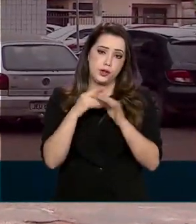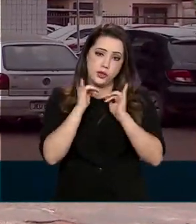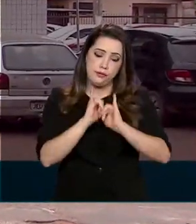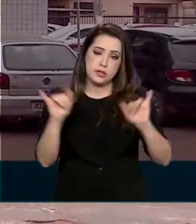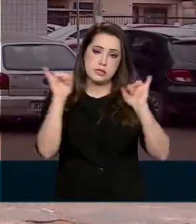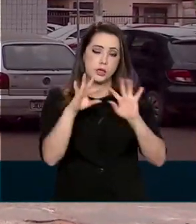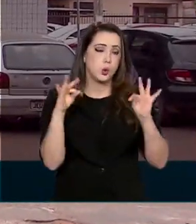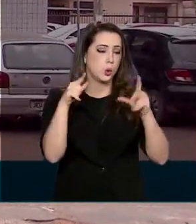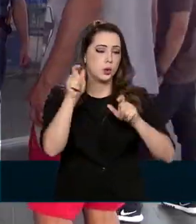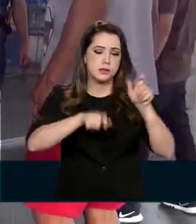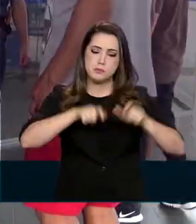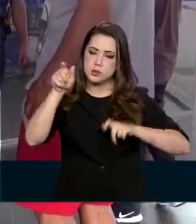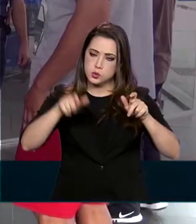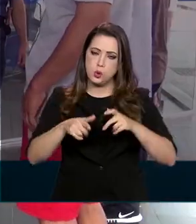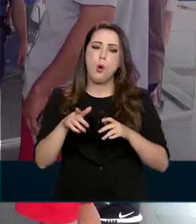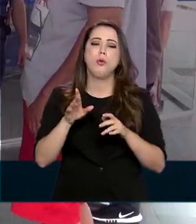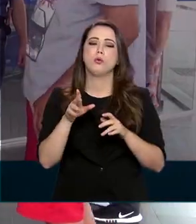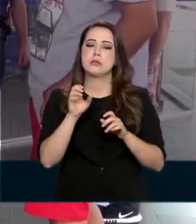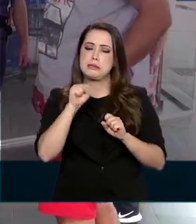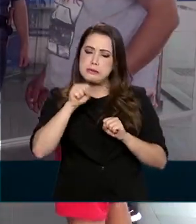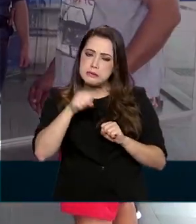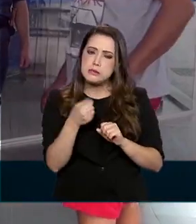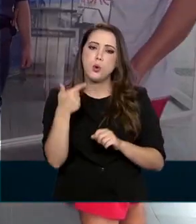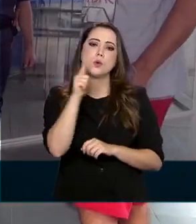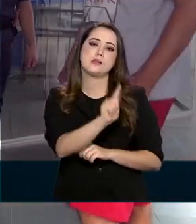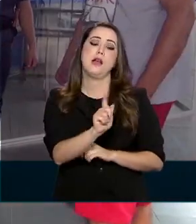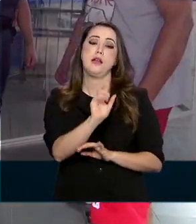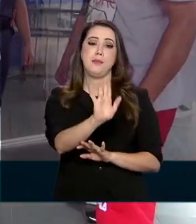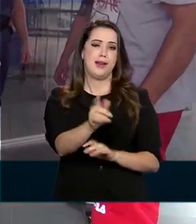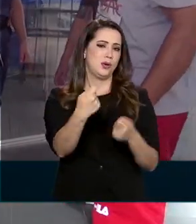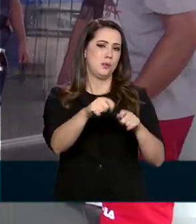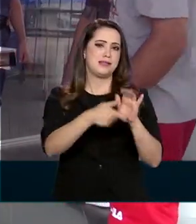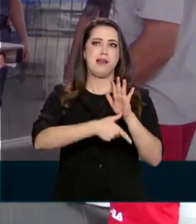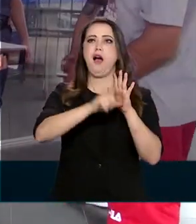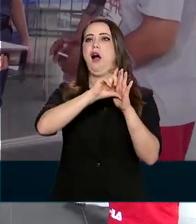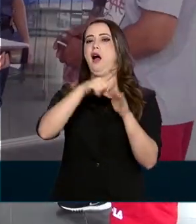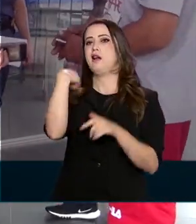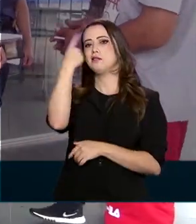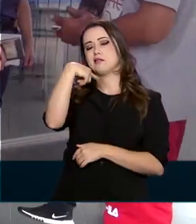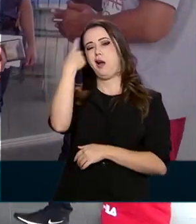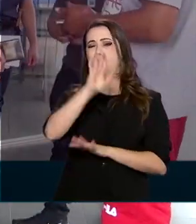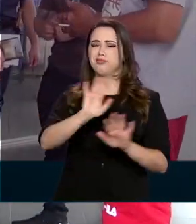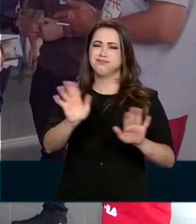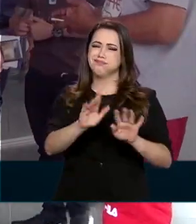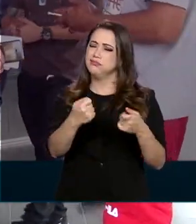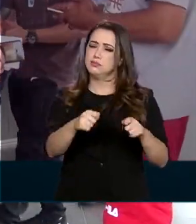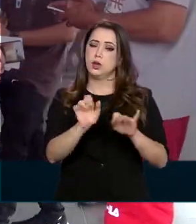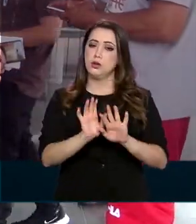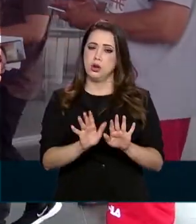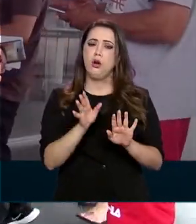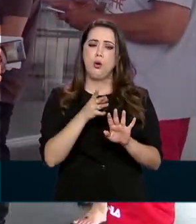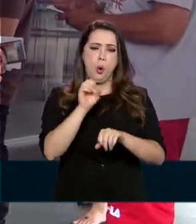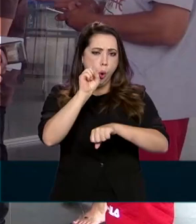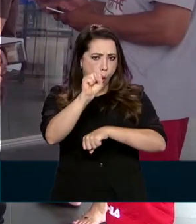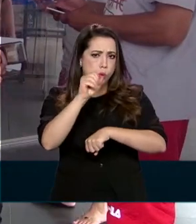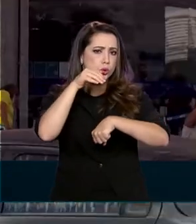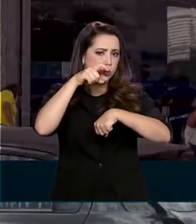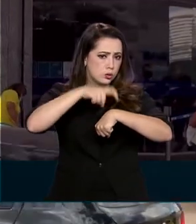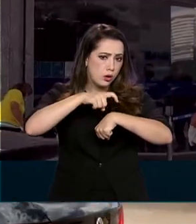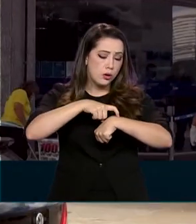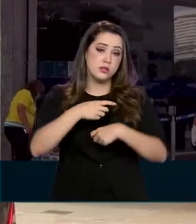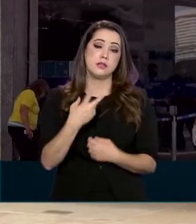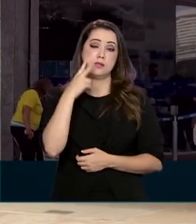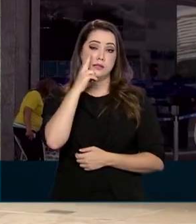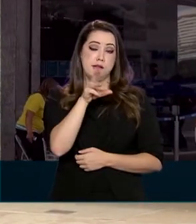todas as pessoas serão atendidas e que não é preciso chegar antes do horário de abertura. A relação de agências que